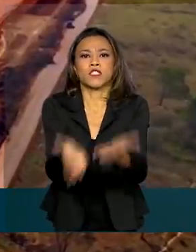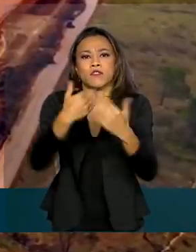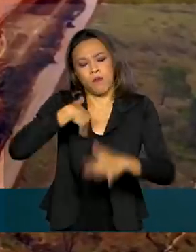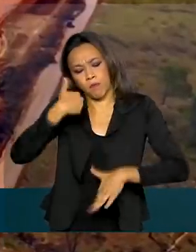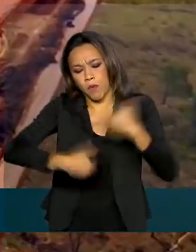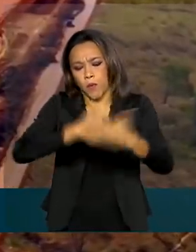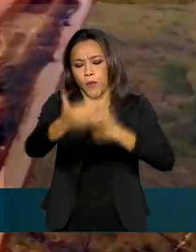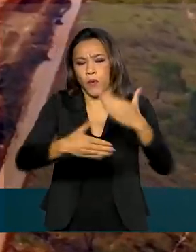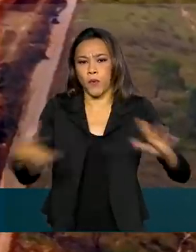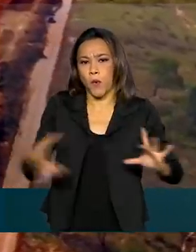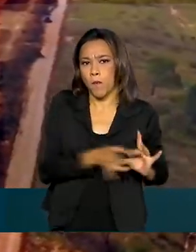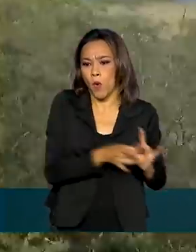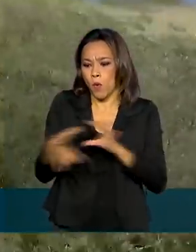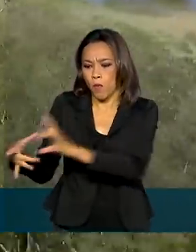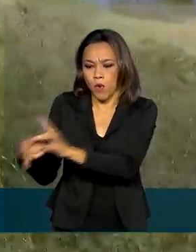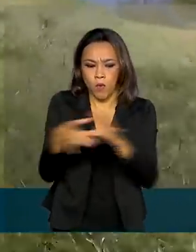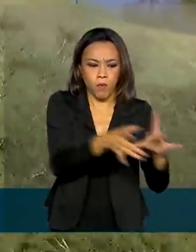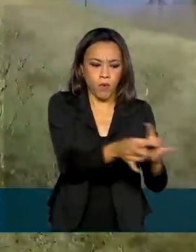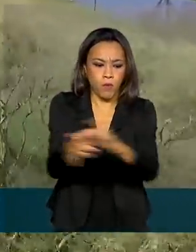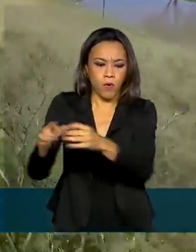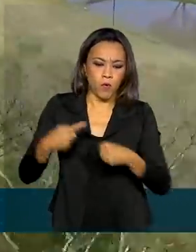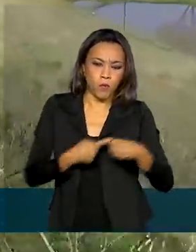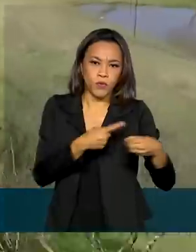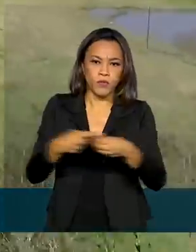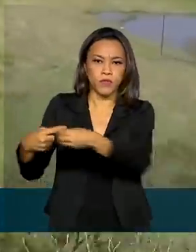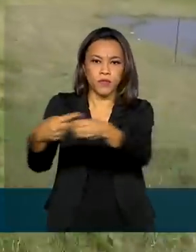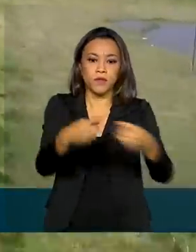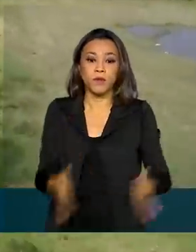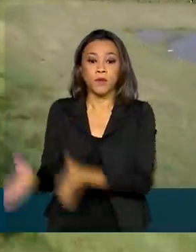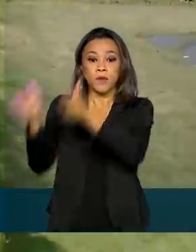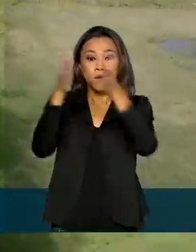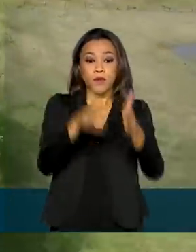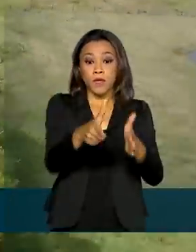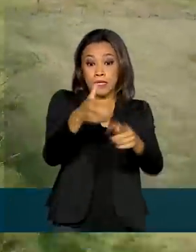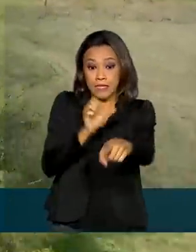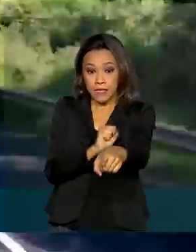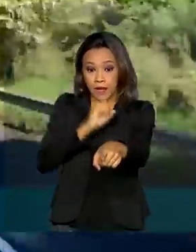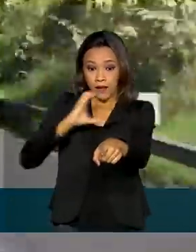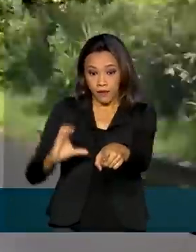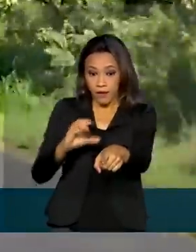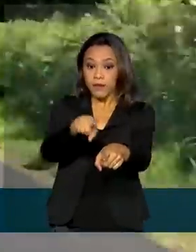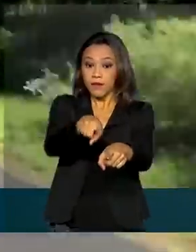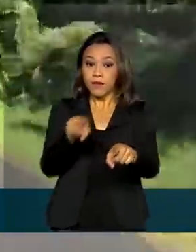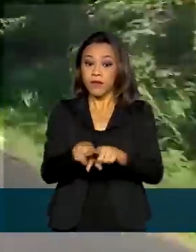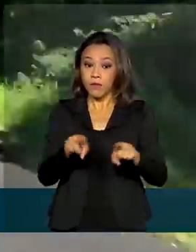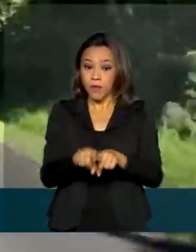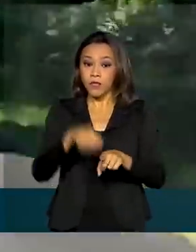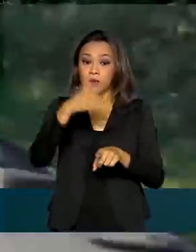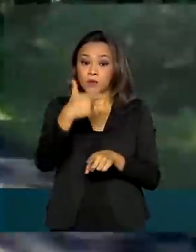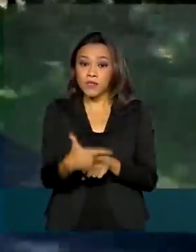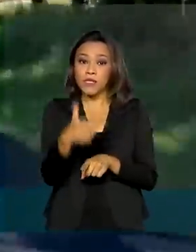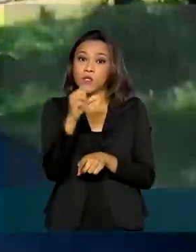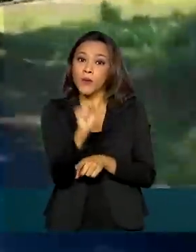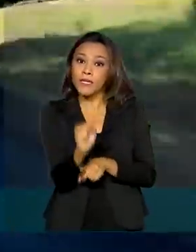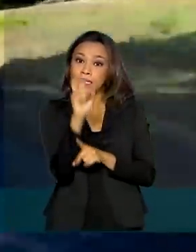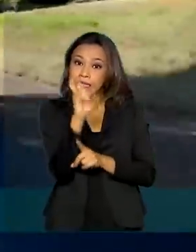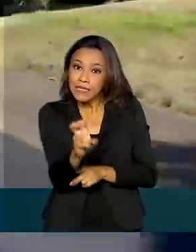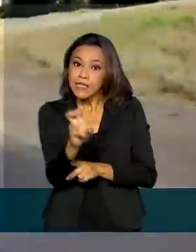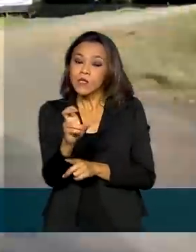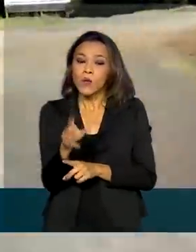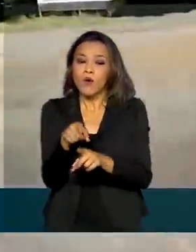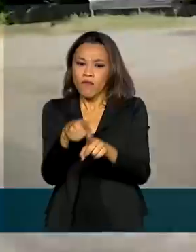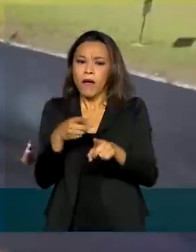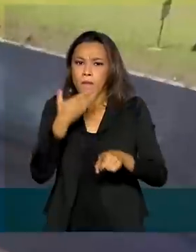integração entre os municípios. Em Santa Catarina, a pavimentação da BR-285 vai permitir a expansão